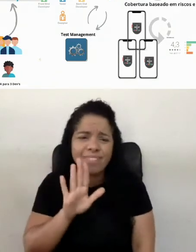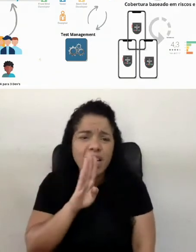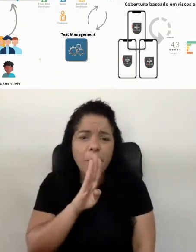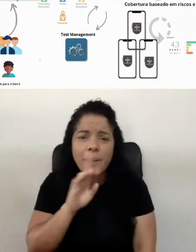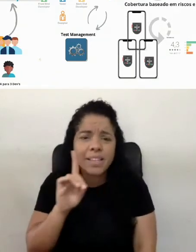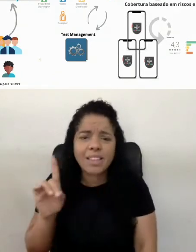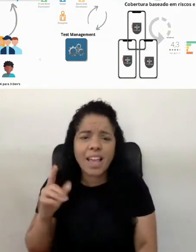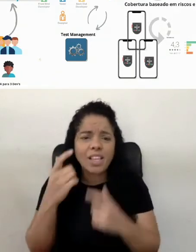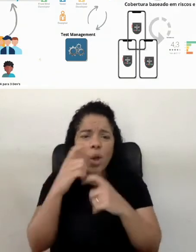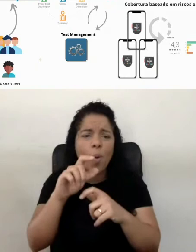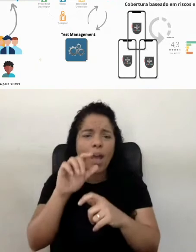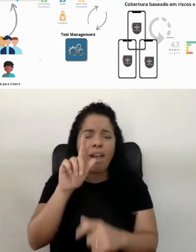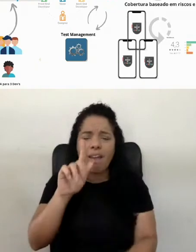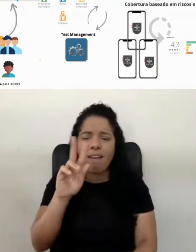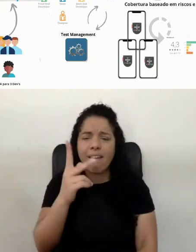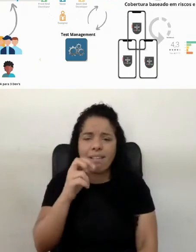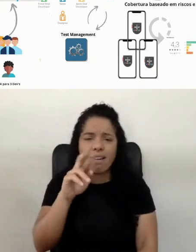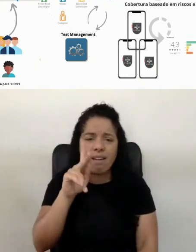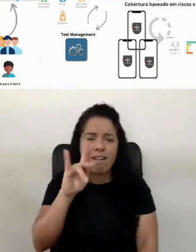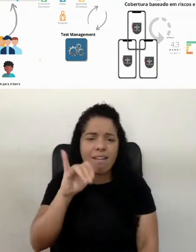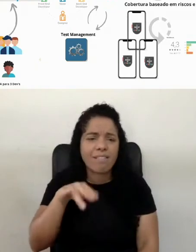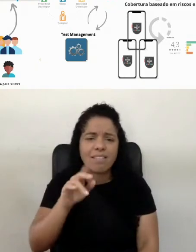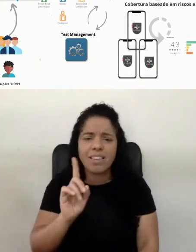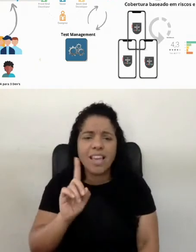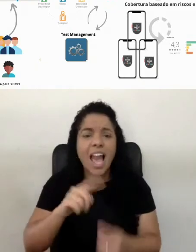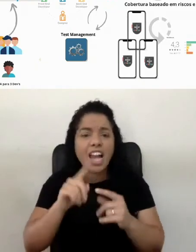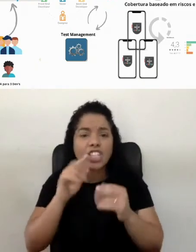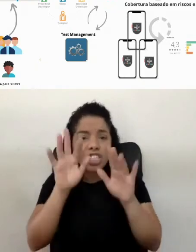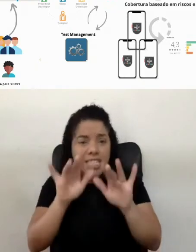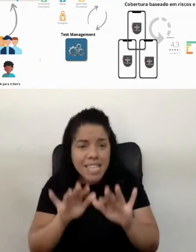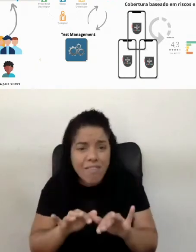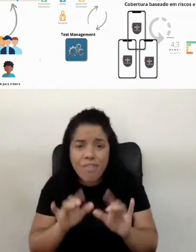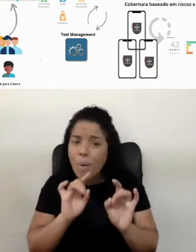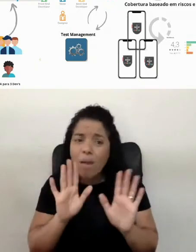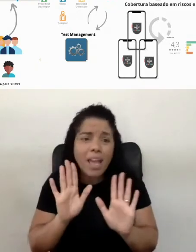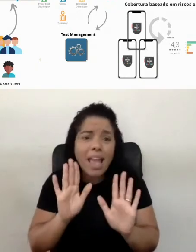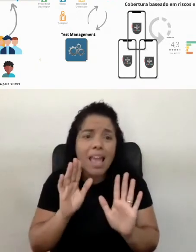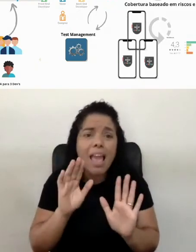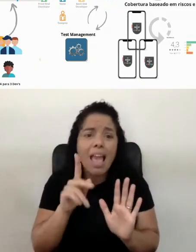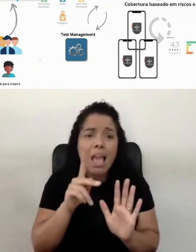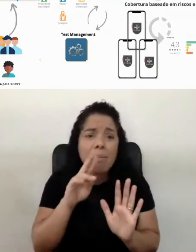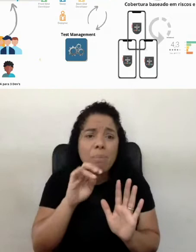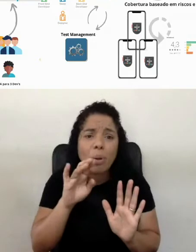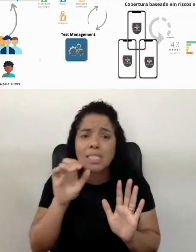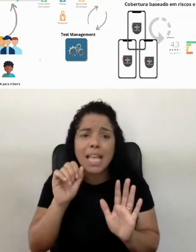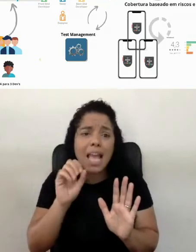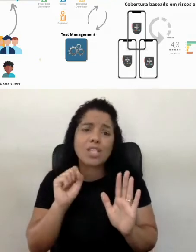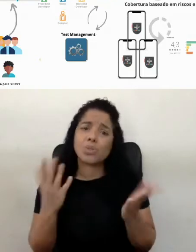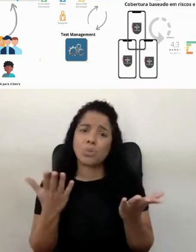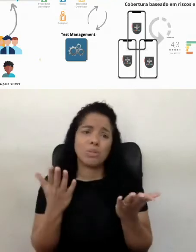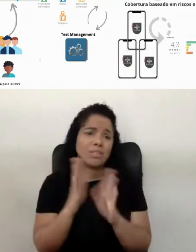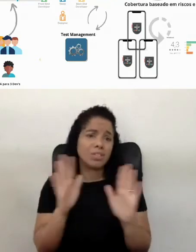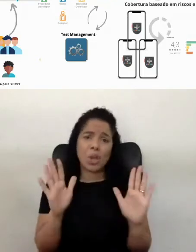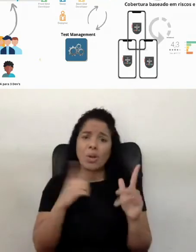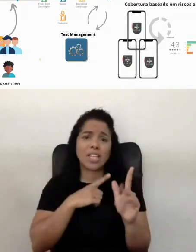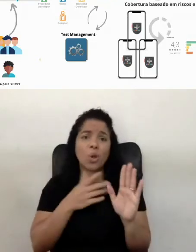é o GERC, né? O GERC ali, a gente escreveu ali, o BDD é um processo, né? Poxa, tem todo um processo por trás, que